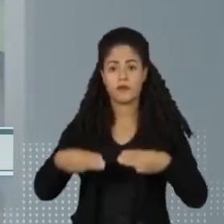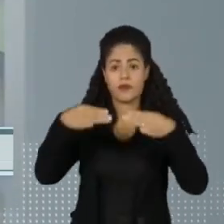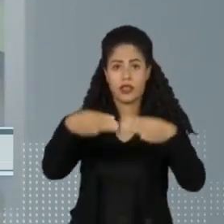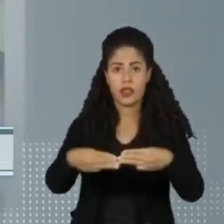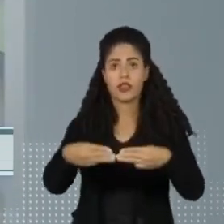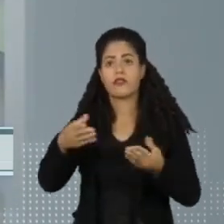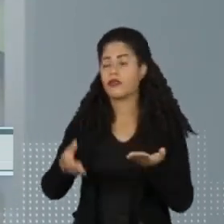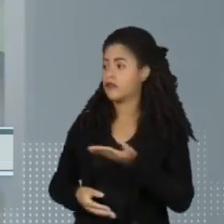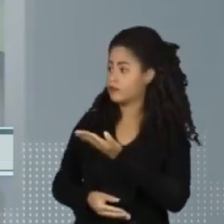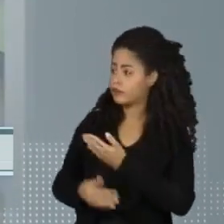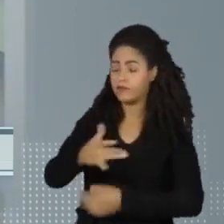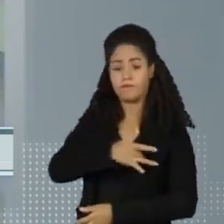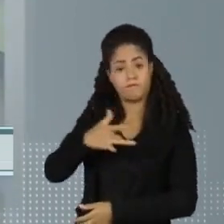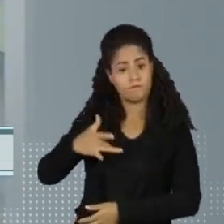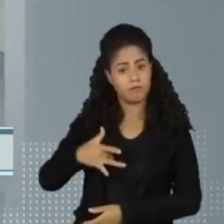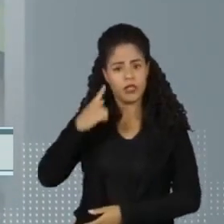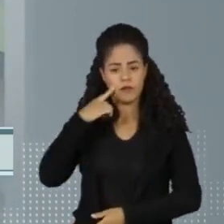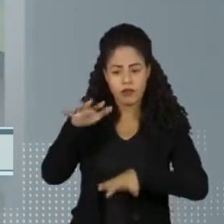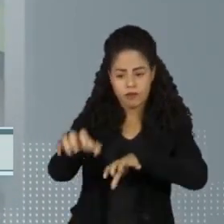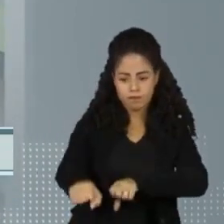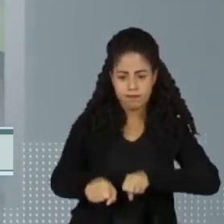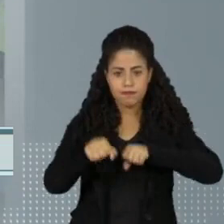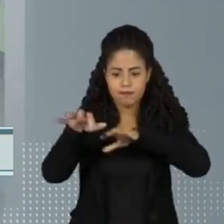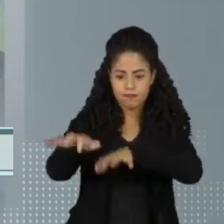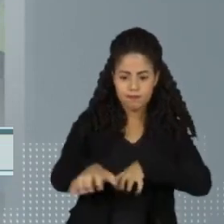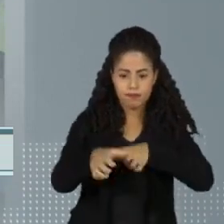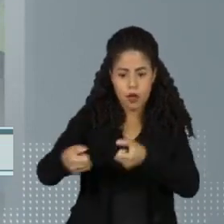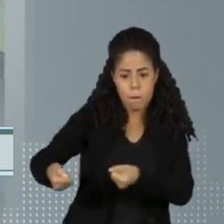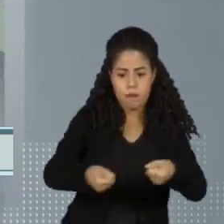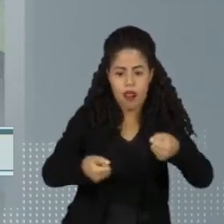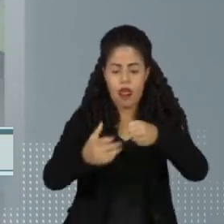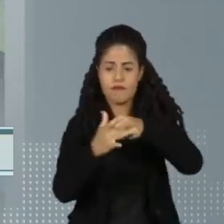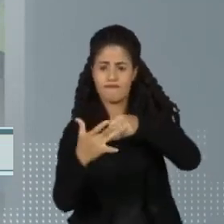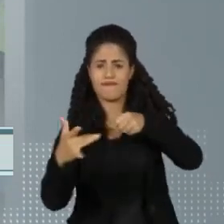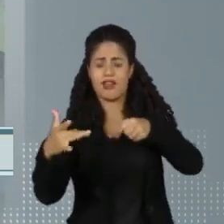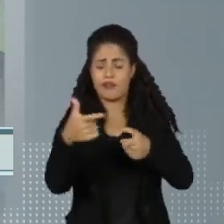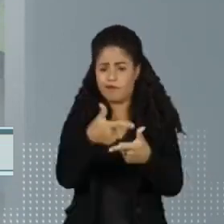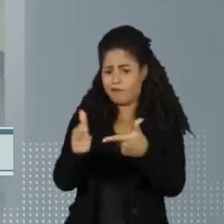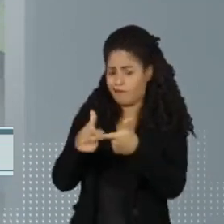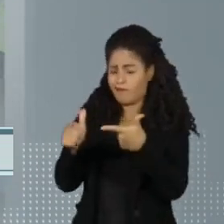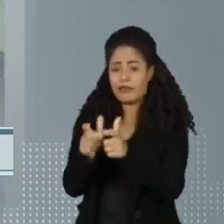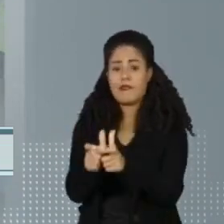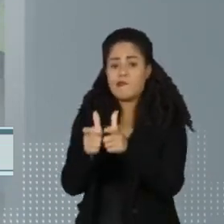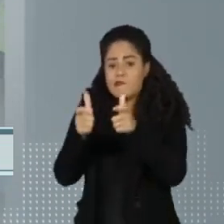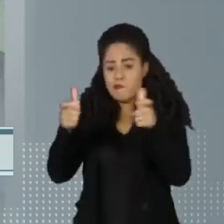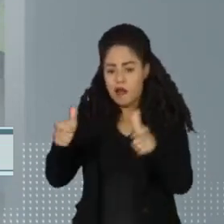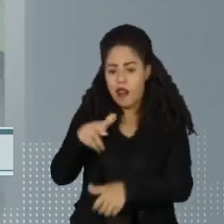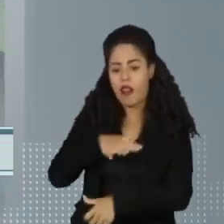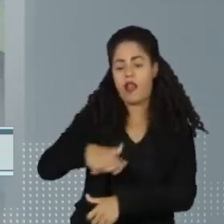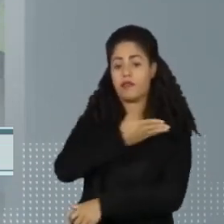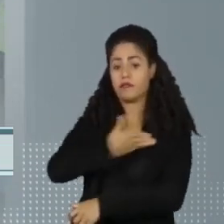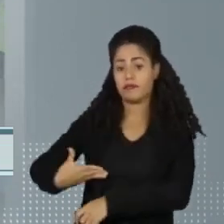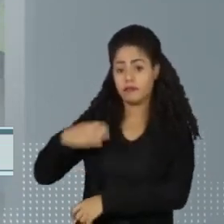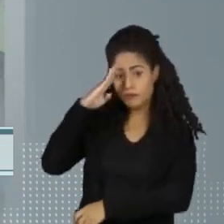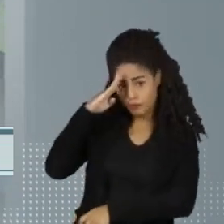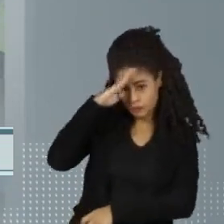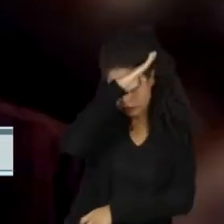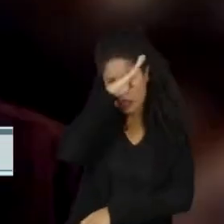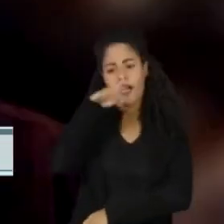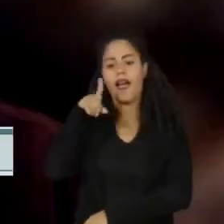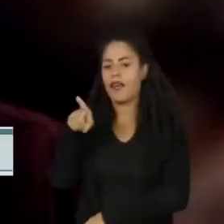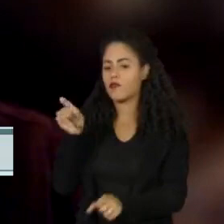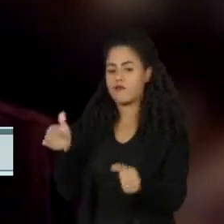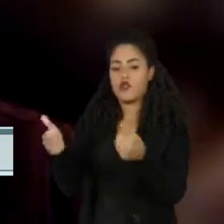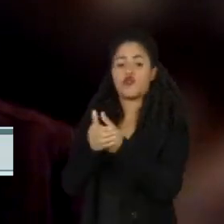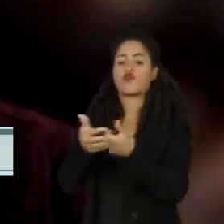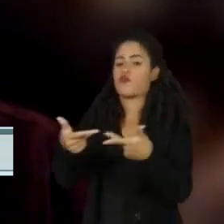Trindade, afirmou que o garimpo é uma das principais causas da crise humanitária e que o governo de Jair Bolsonaro foi omisso.